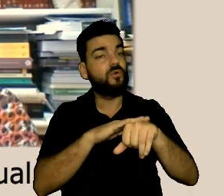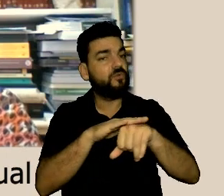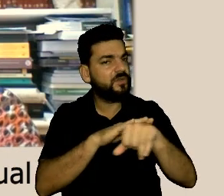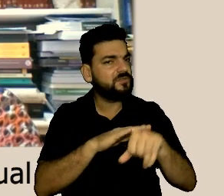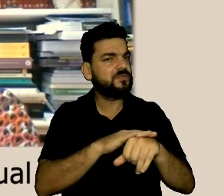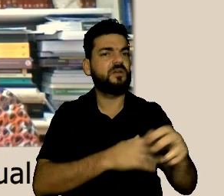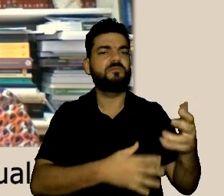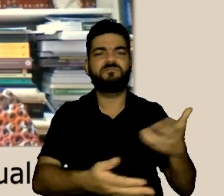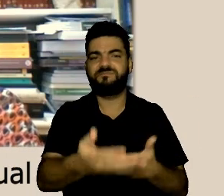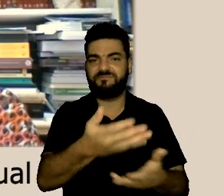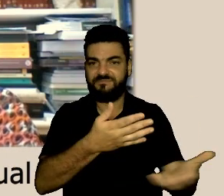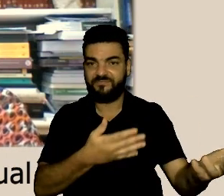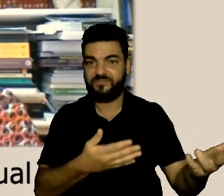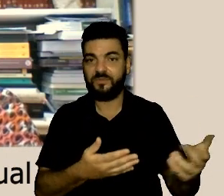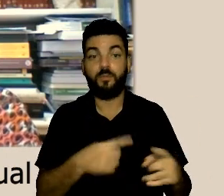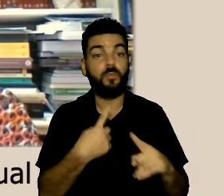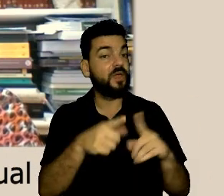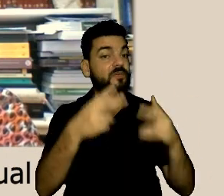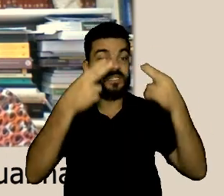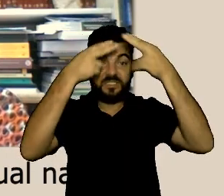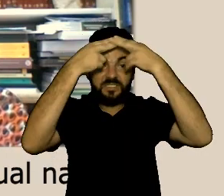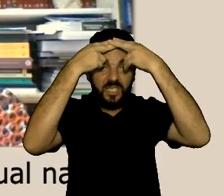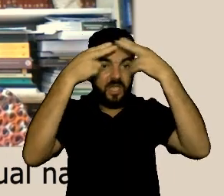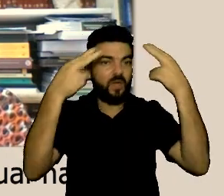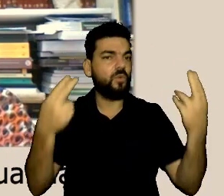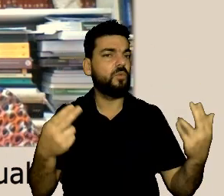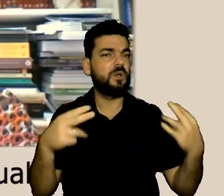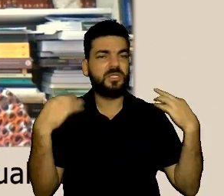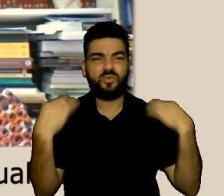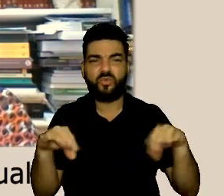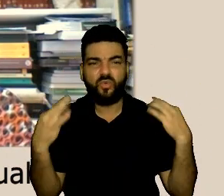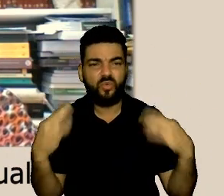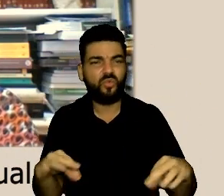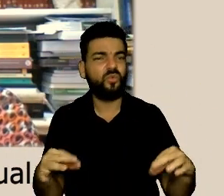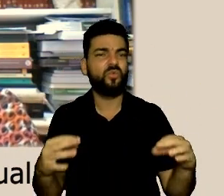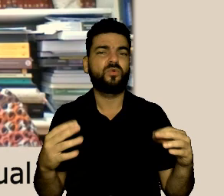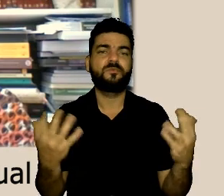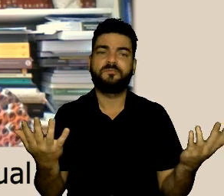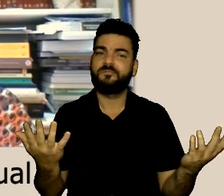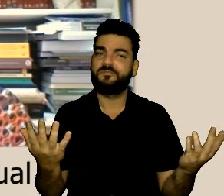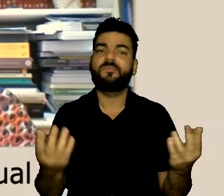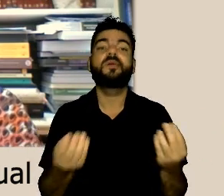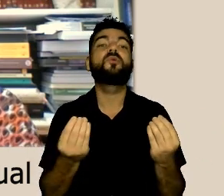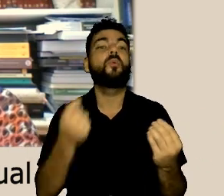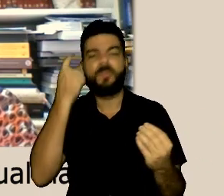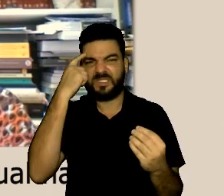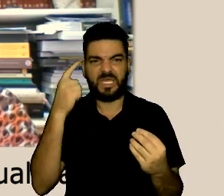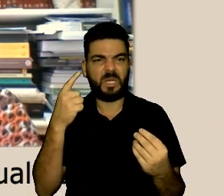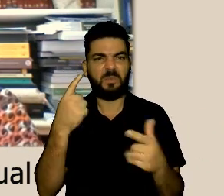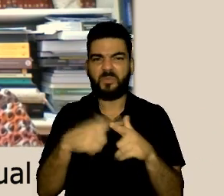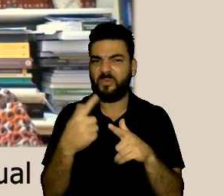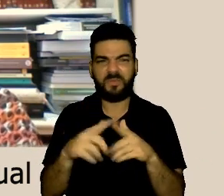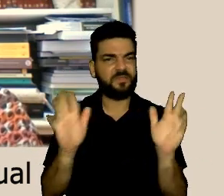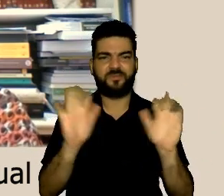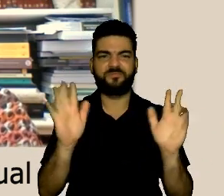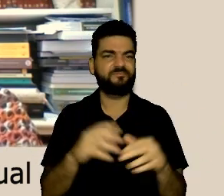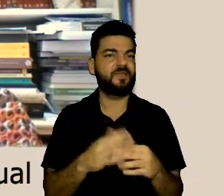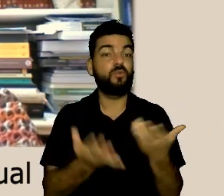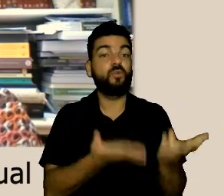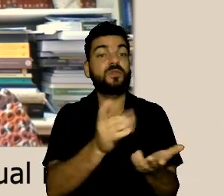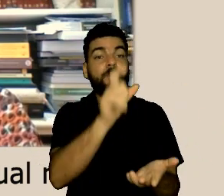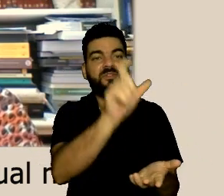situações eu preciso trabalhar e trabalhar muito porque deixou muitas feridas